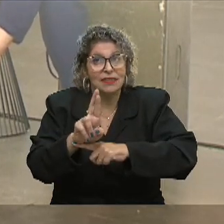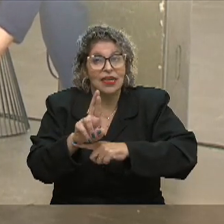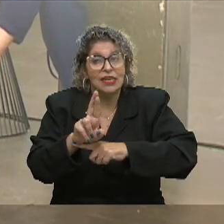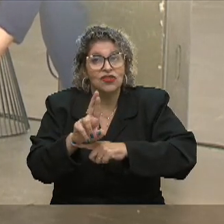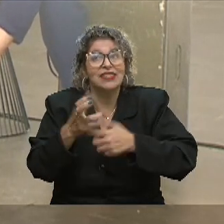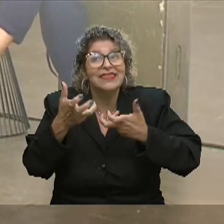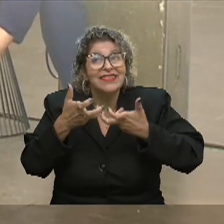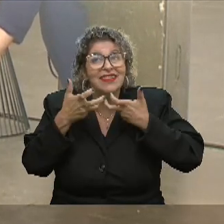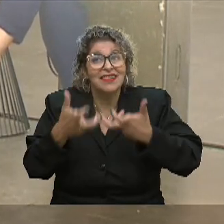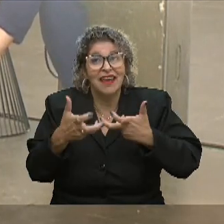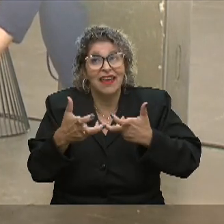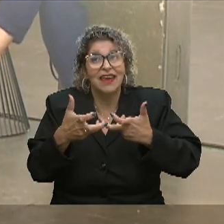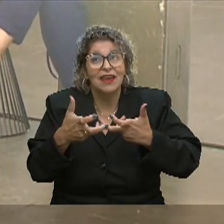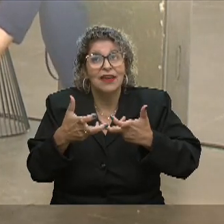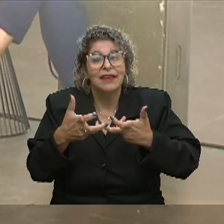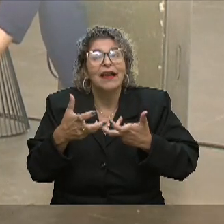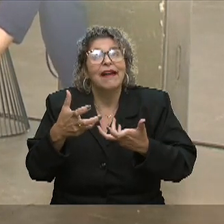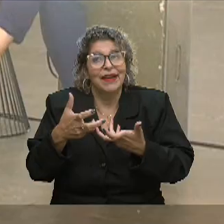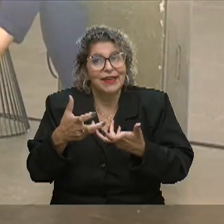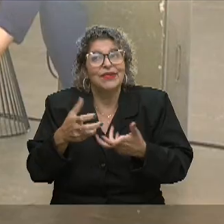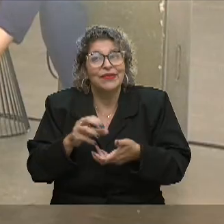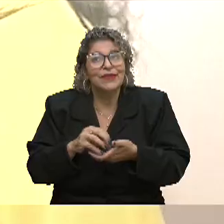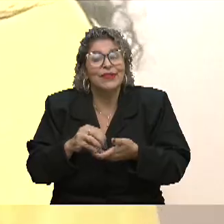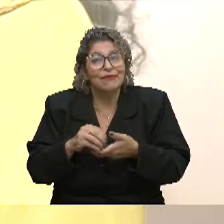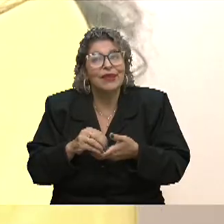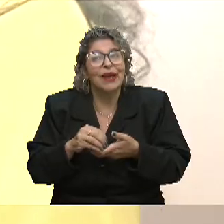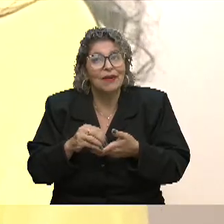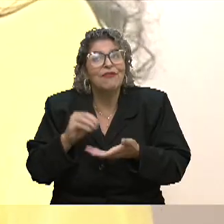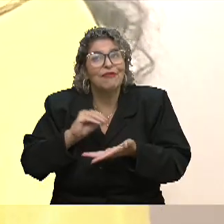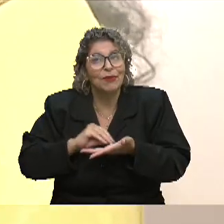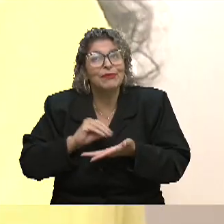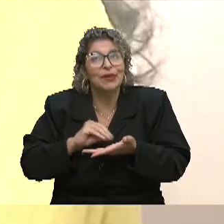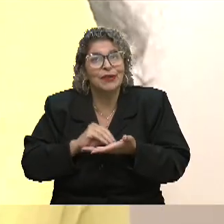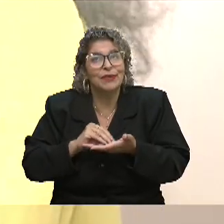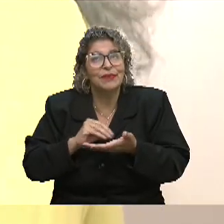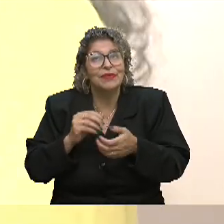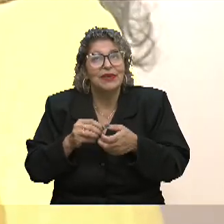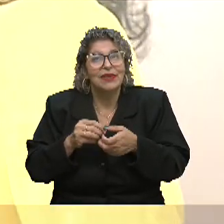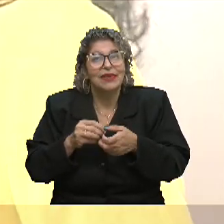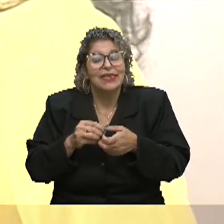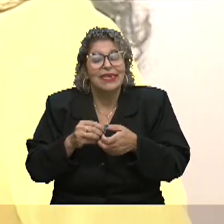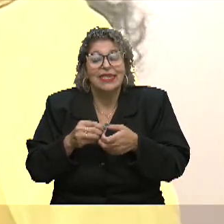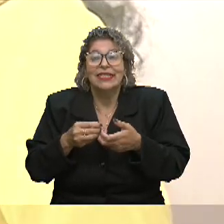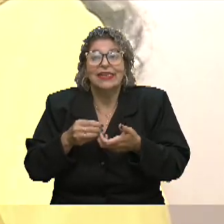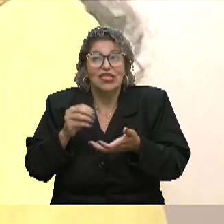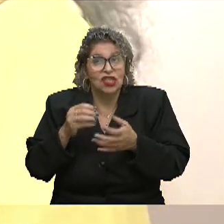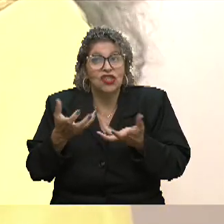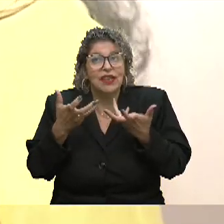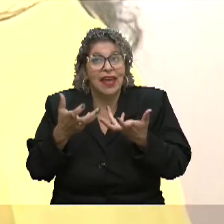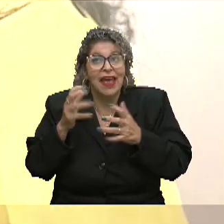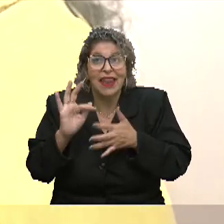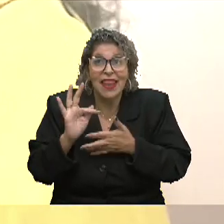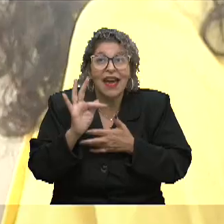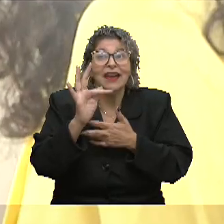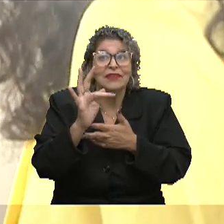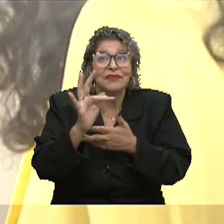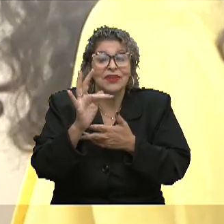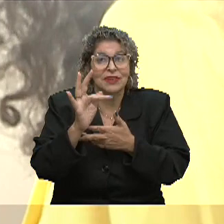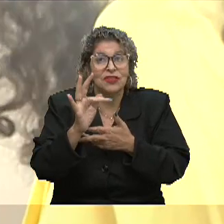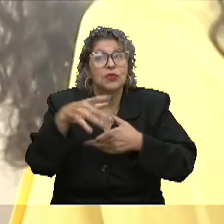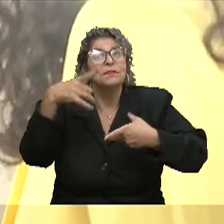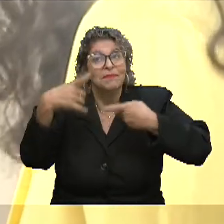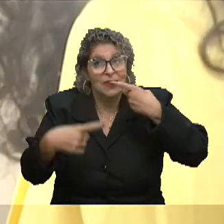busca, ela ainda está, né? Um pouco distante, né? O nosso caminho, a gente está enxergando lá na frente. Mas a gente está fazendo isso aqui,